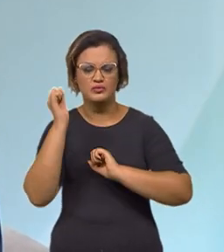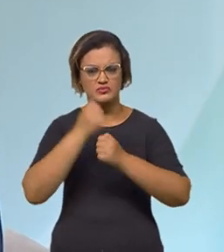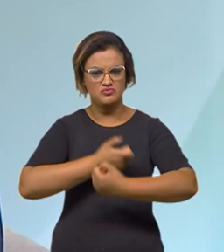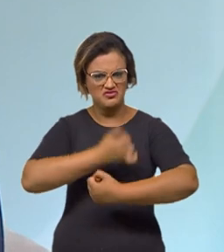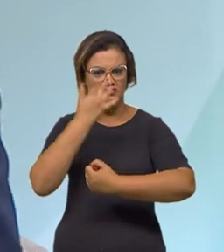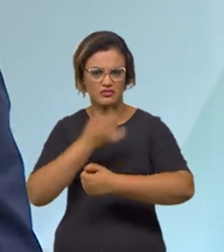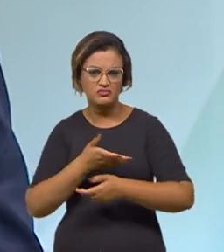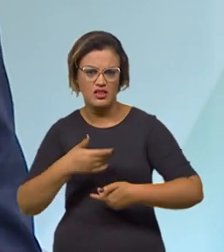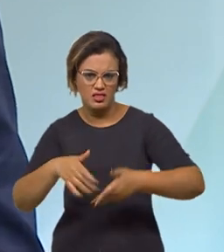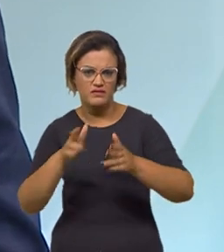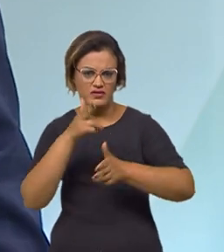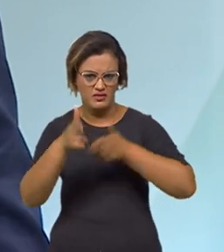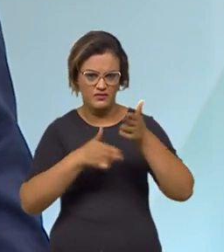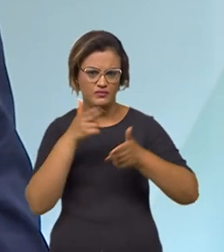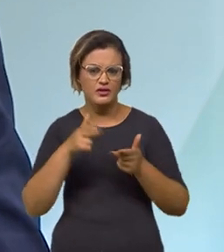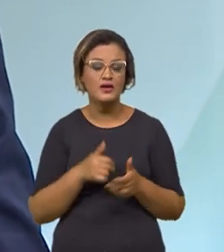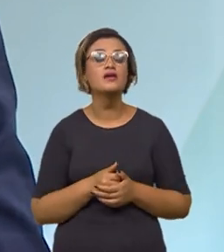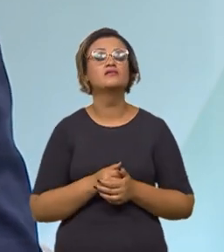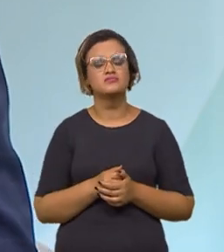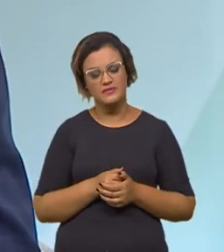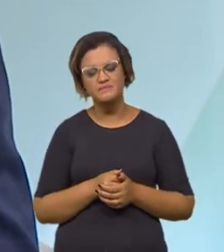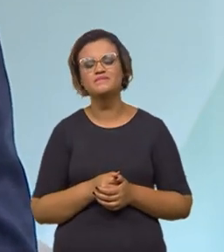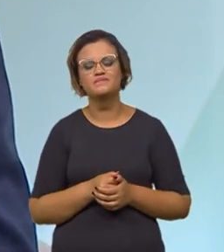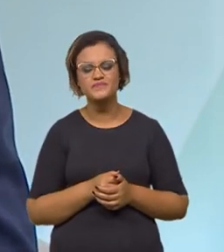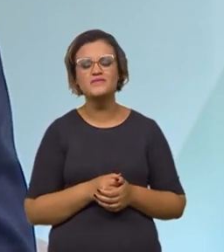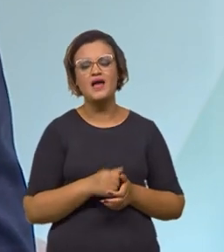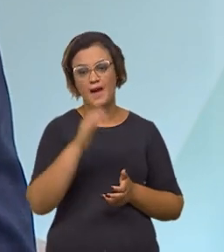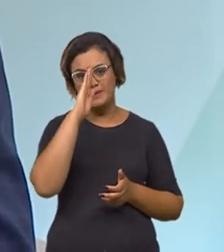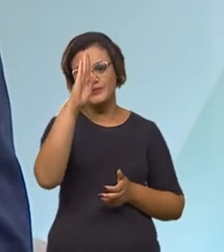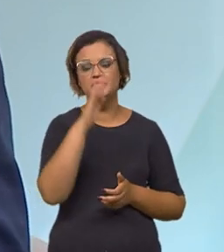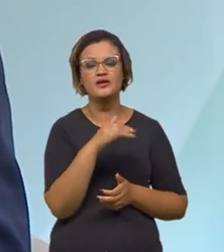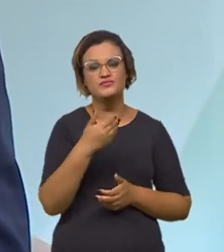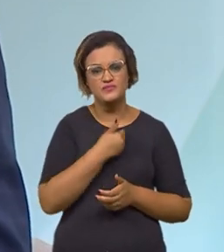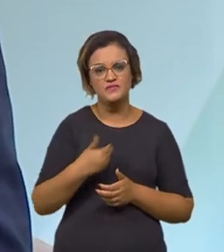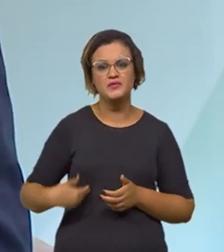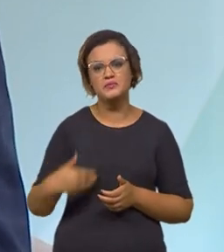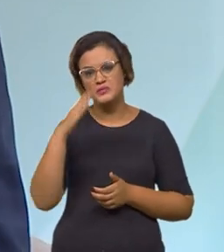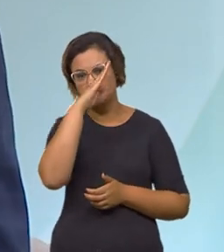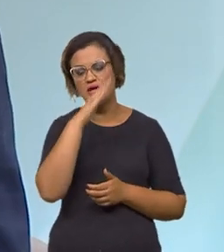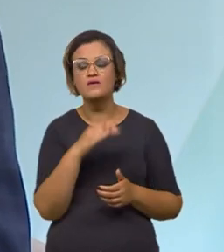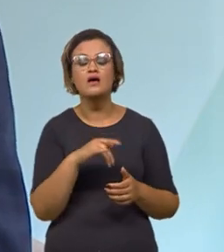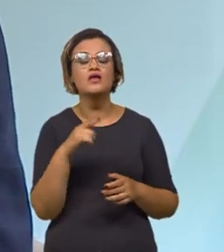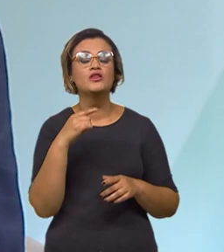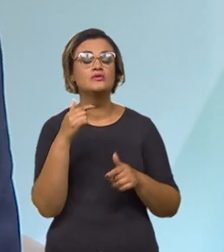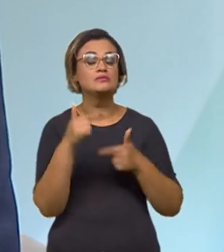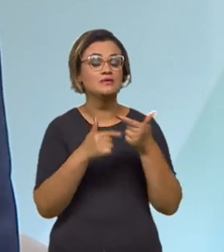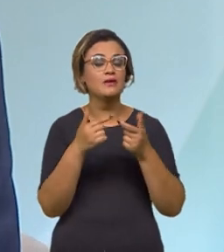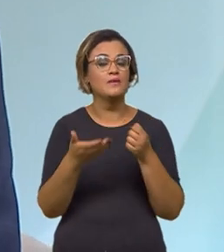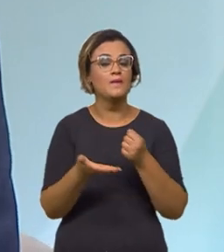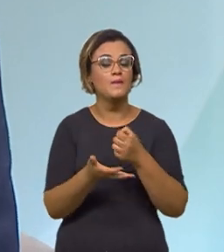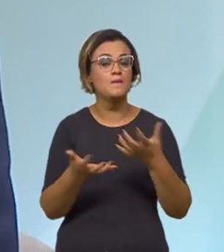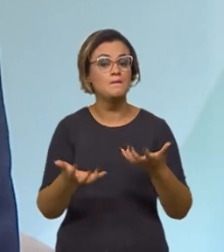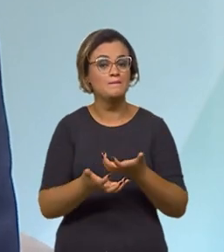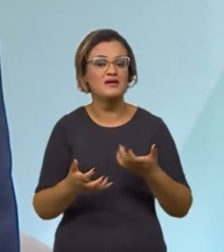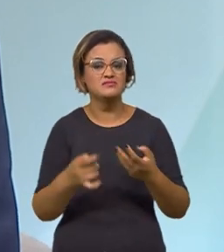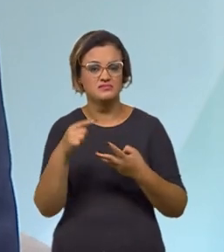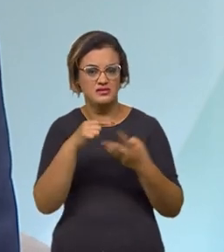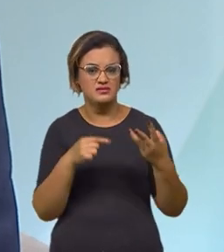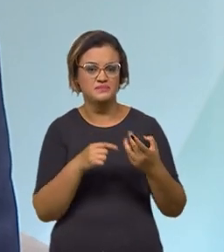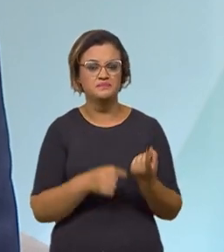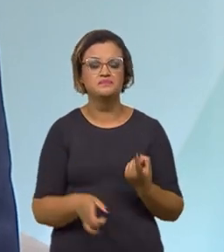Perfeito. O setor ferroviário é uma prioridade do governo do presidente Bolsonaro. Nós temos trabalhado num tripé nesse setor. Então, a primeira